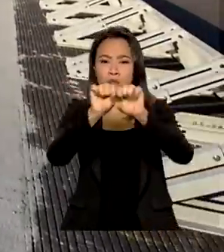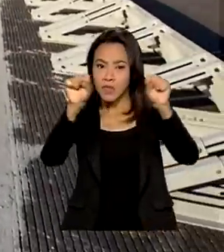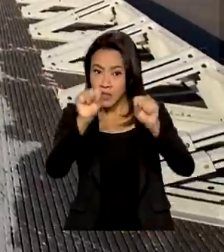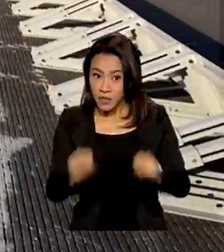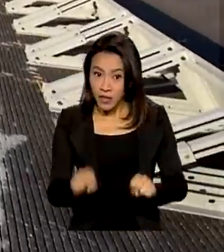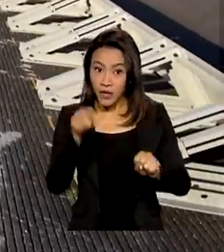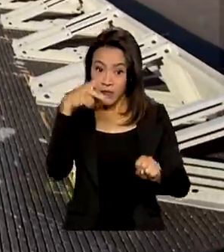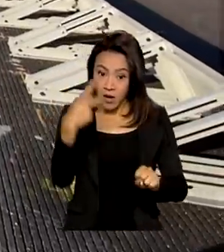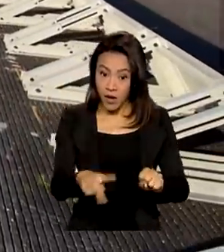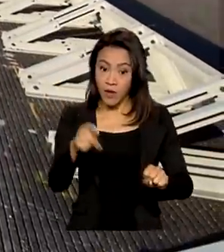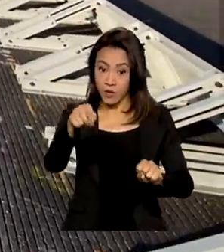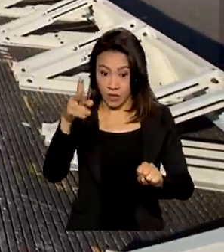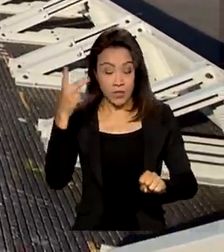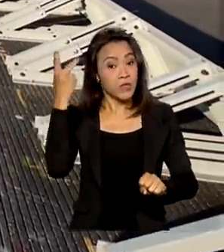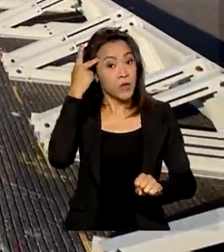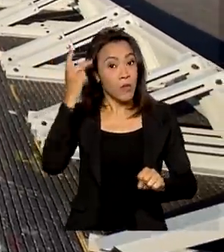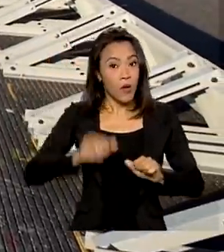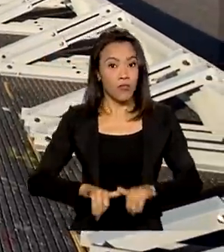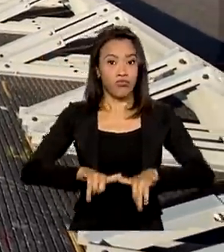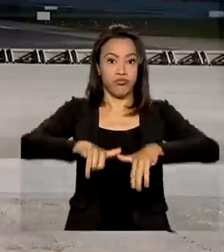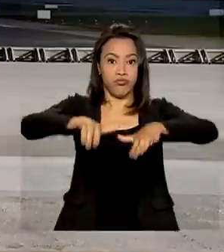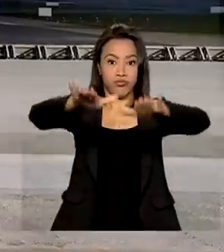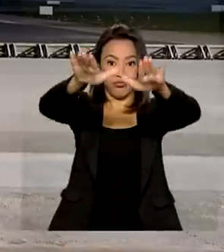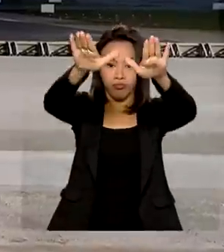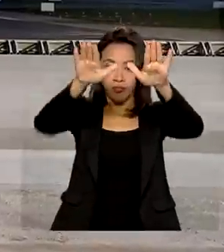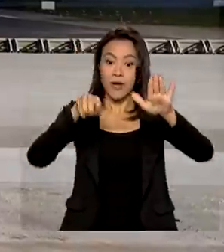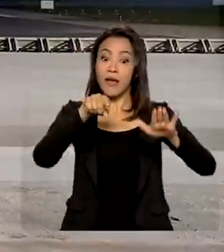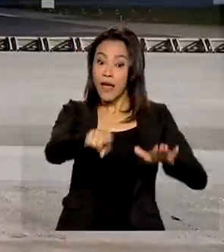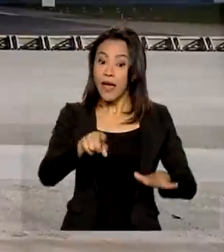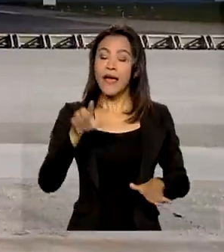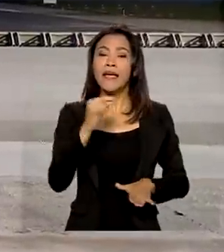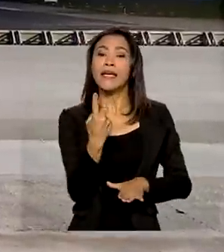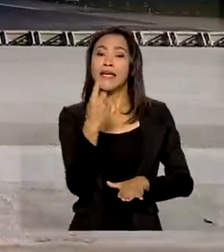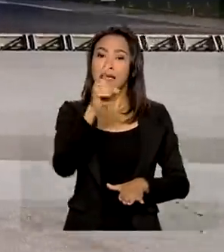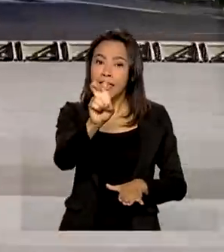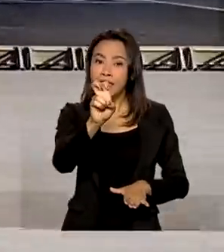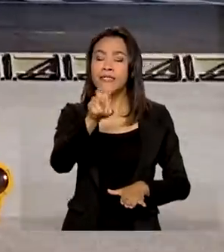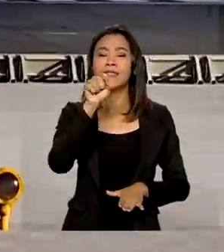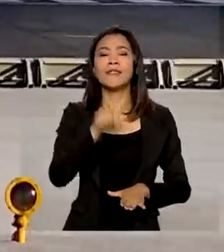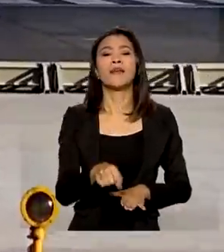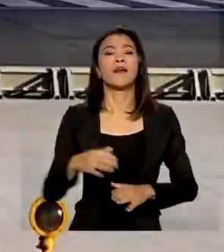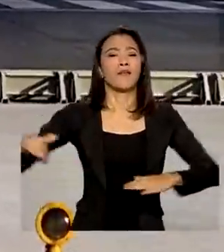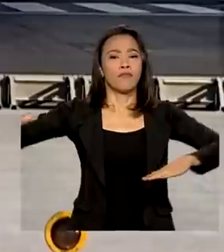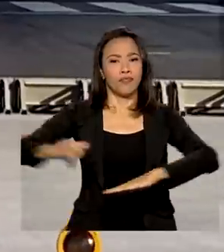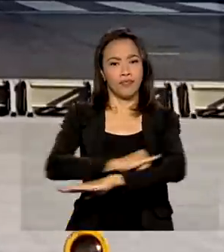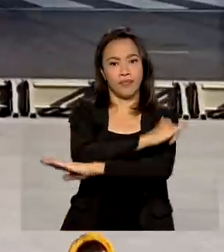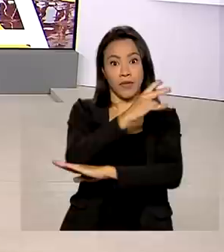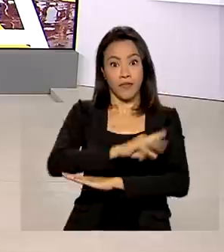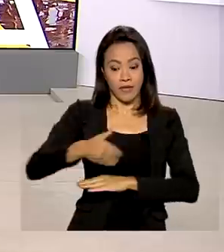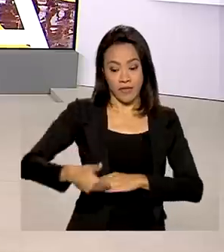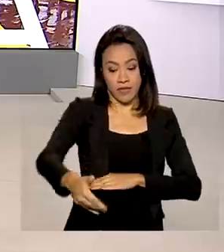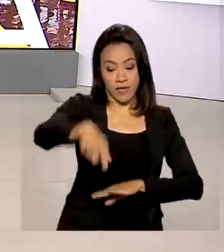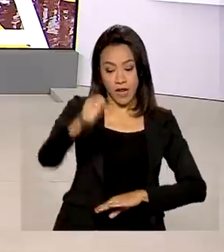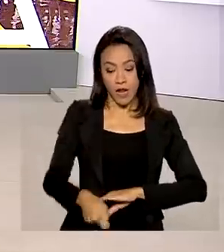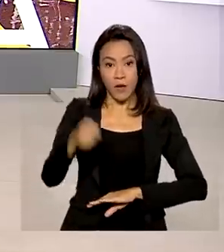Congonhas, Paulo. O terminal será um dos 15 aeroportos leiloados ainda este ano.